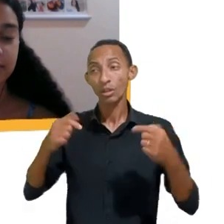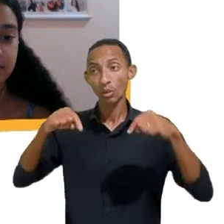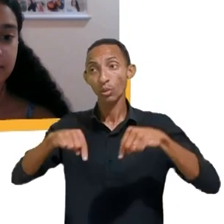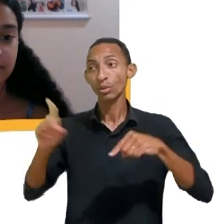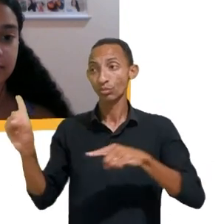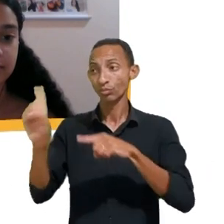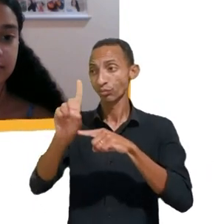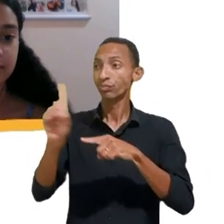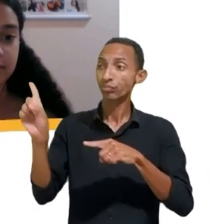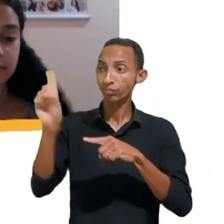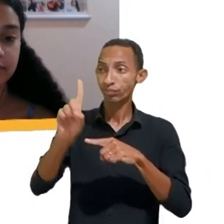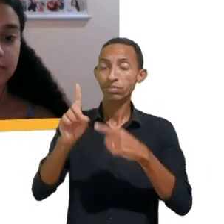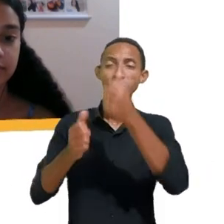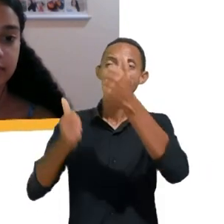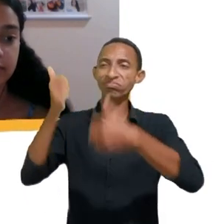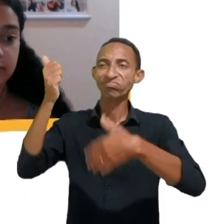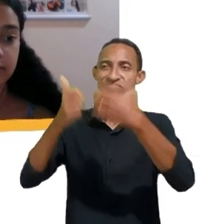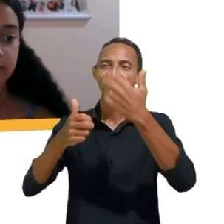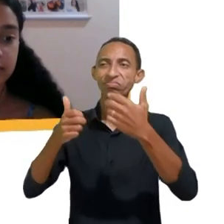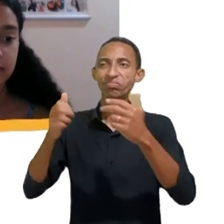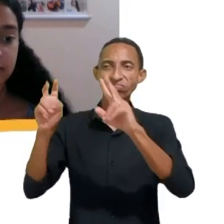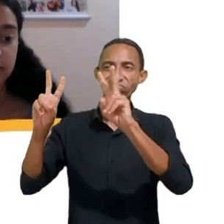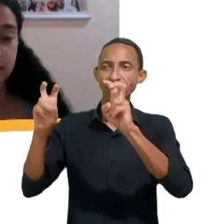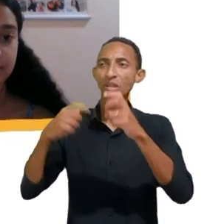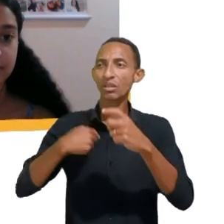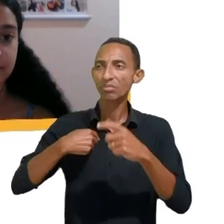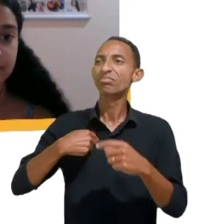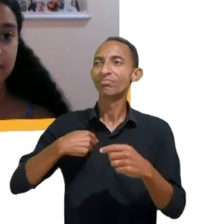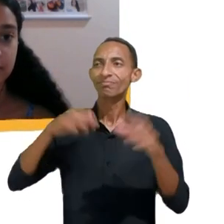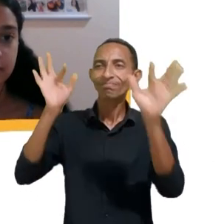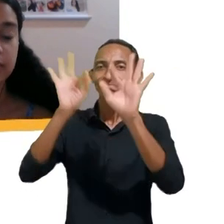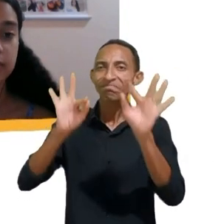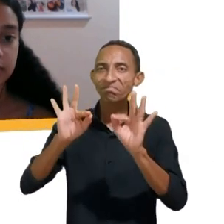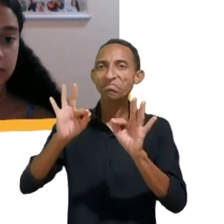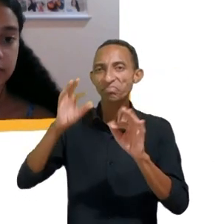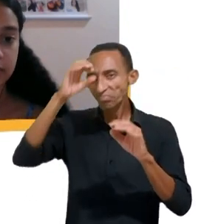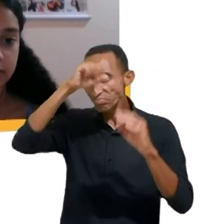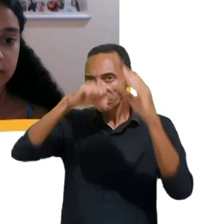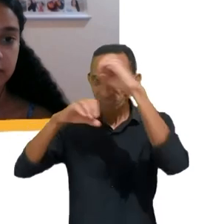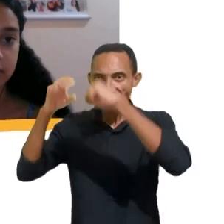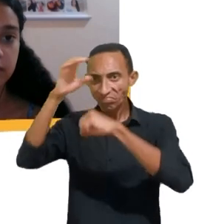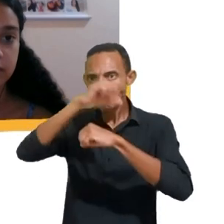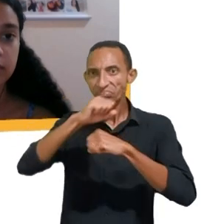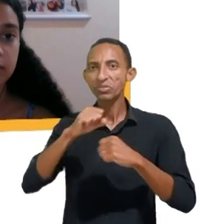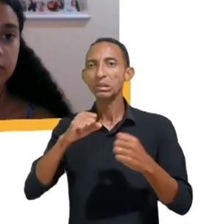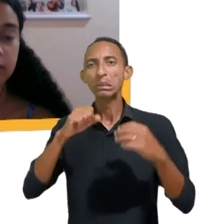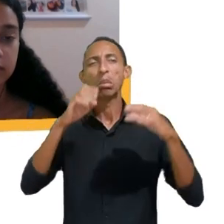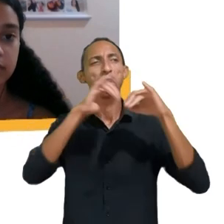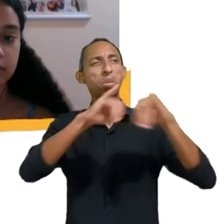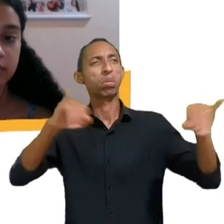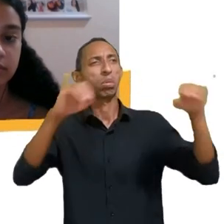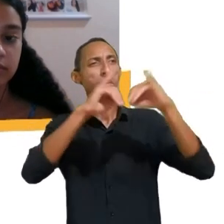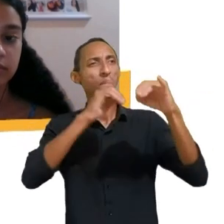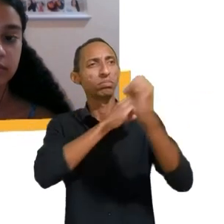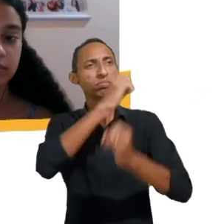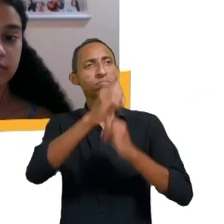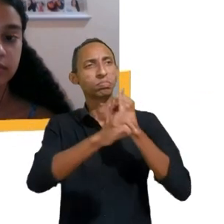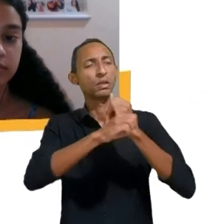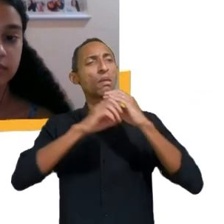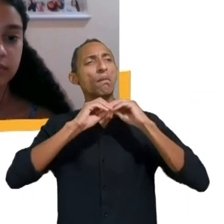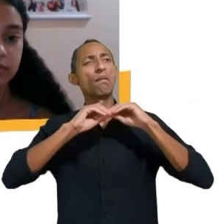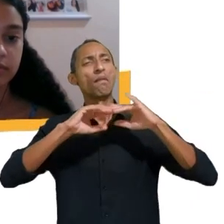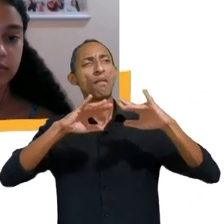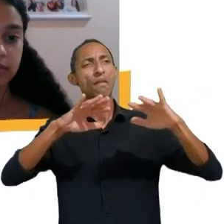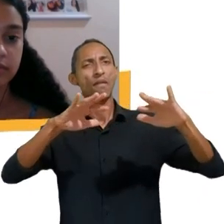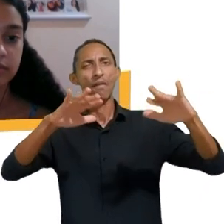esses outros aspectos da exploração comercial infantil na internet então ninguém melhor que Renata para fechar